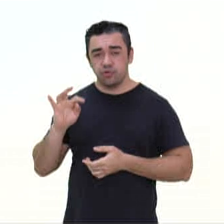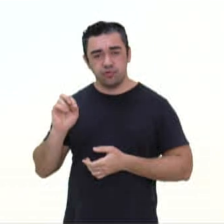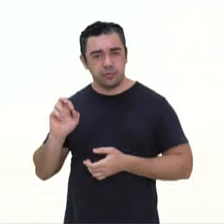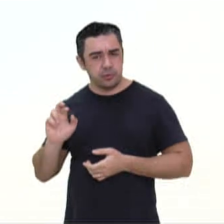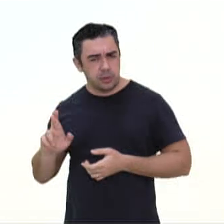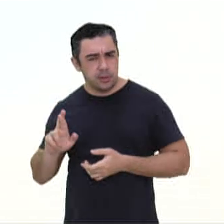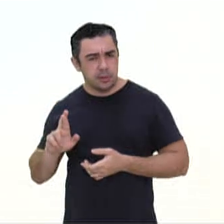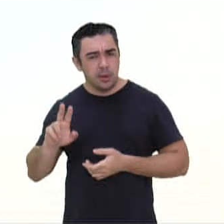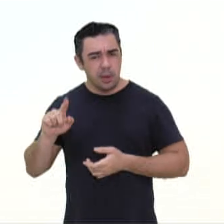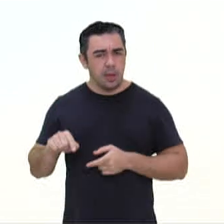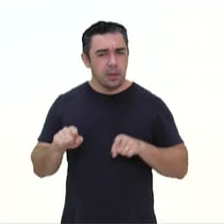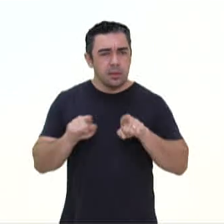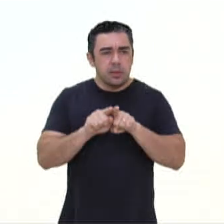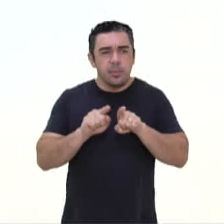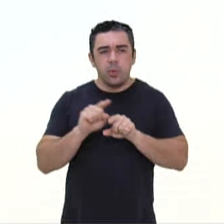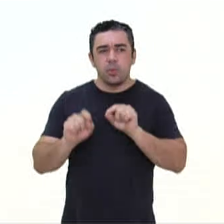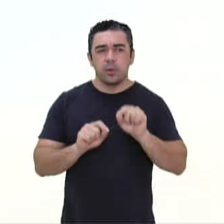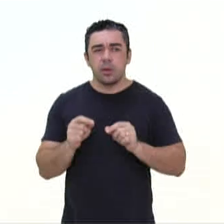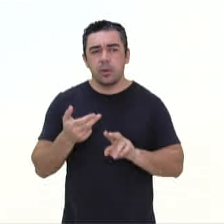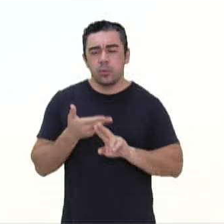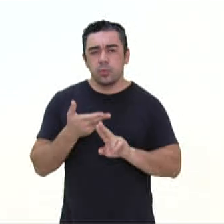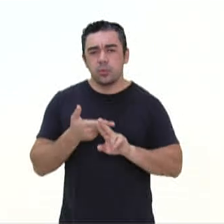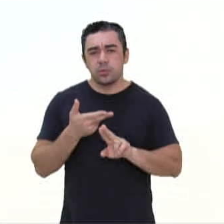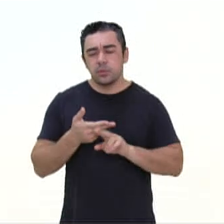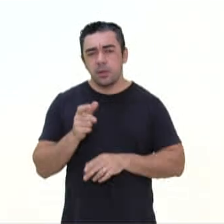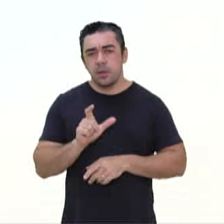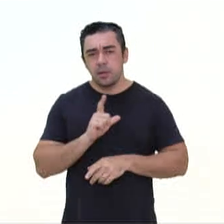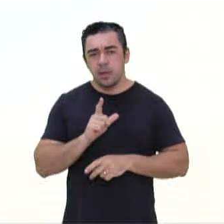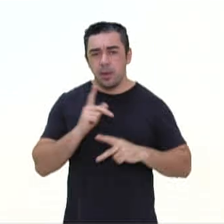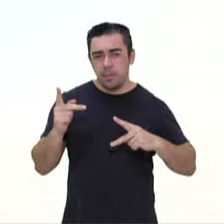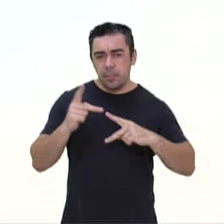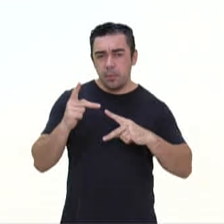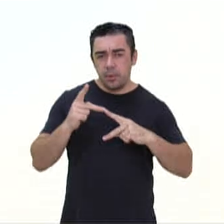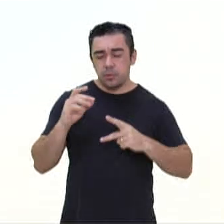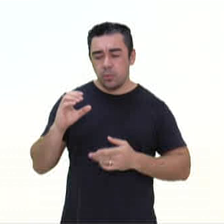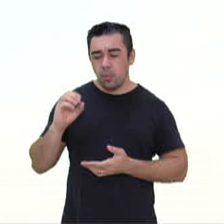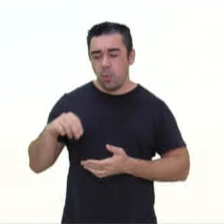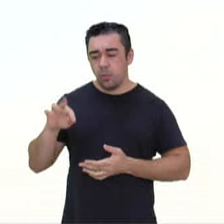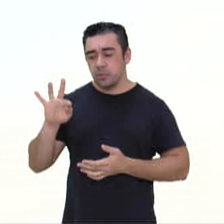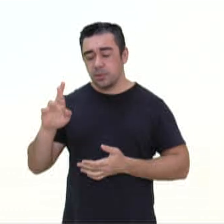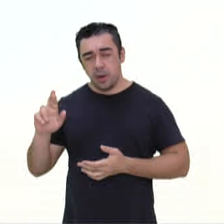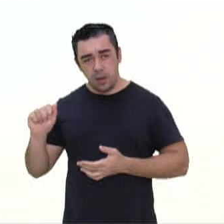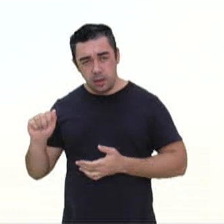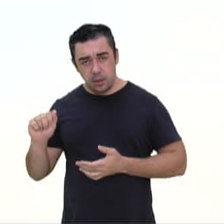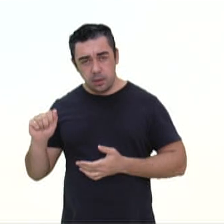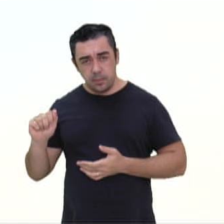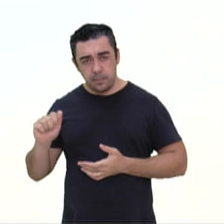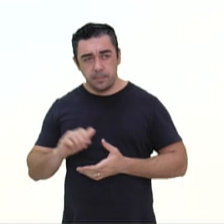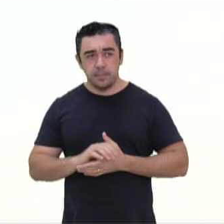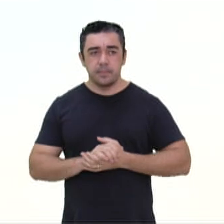será também mais apropriado usar a preposição contra, investir contra?